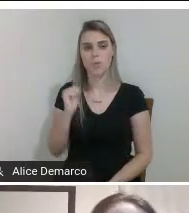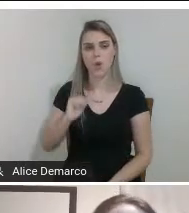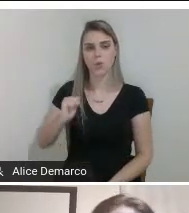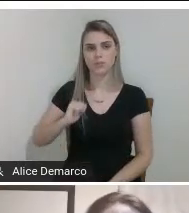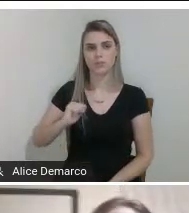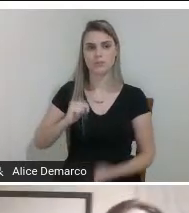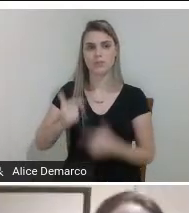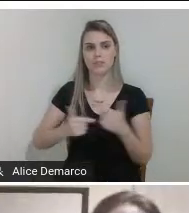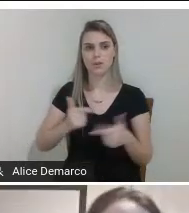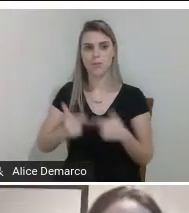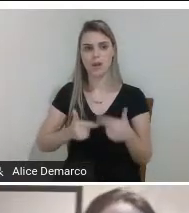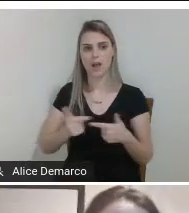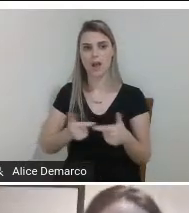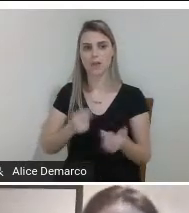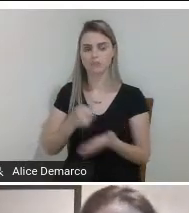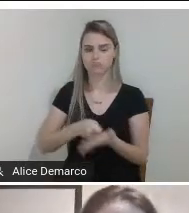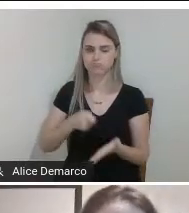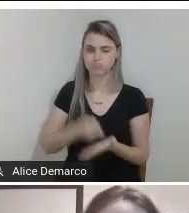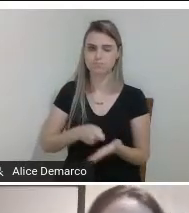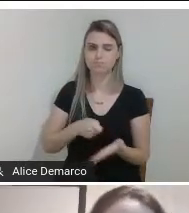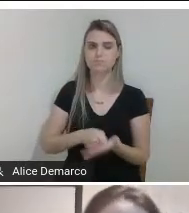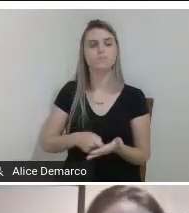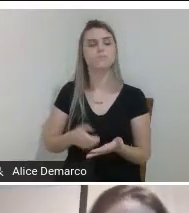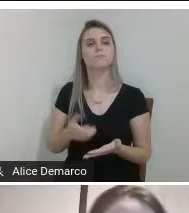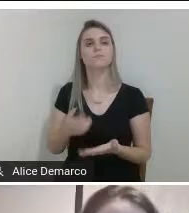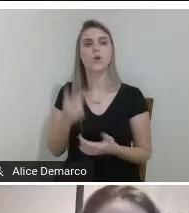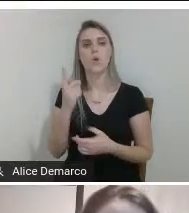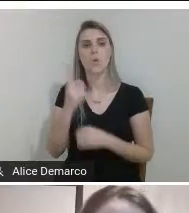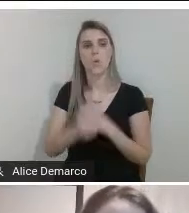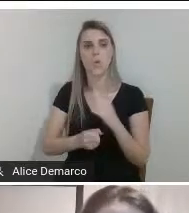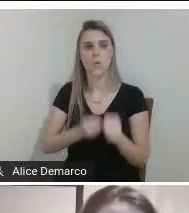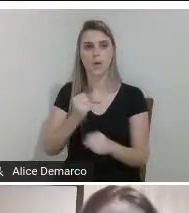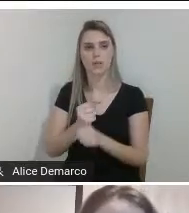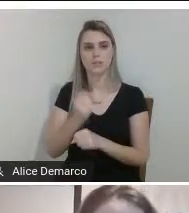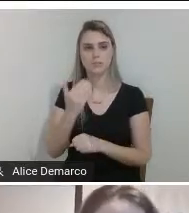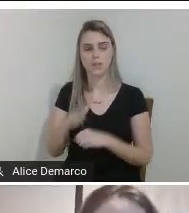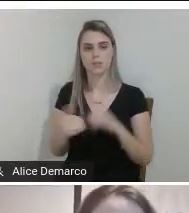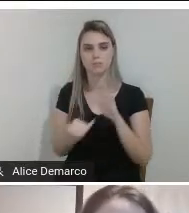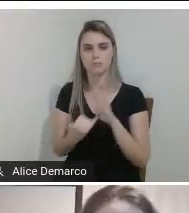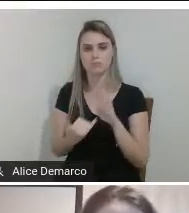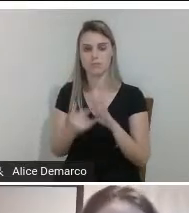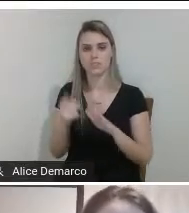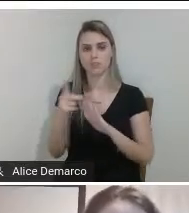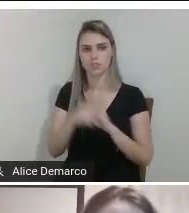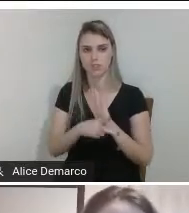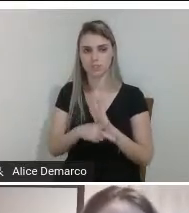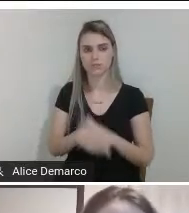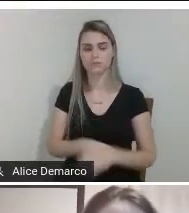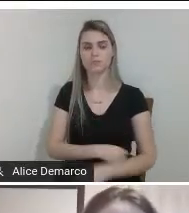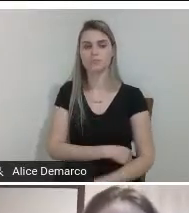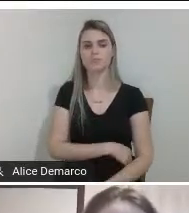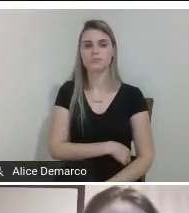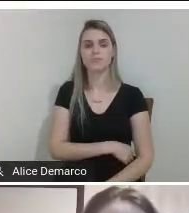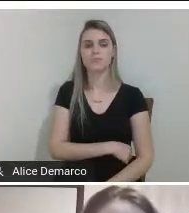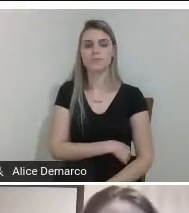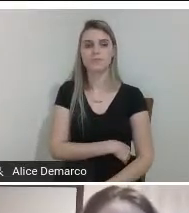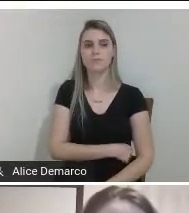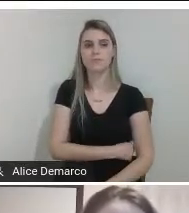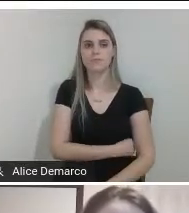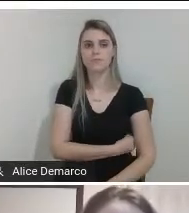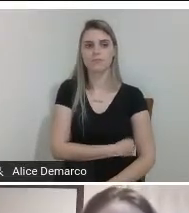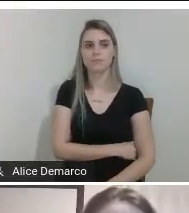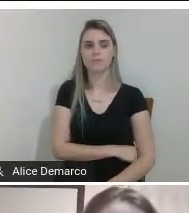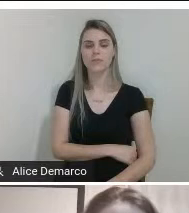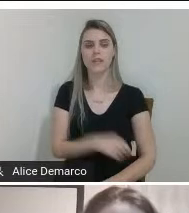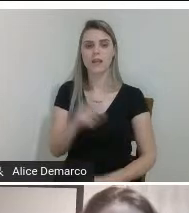trabalharam arduamente aí durante um ano e meio no IFSC nesse projeto então esse projeto